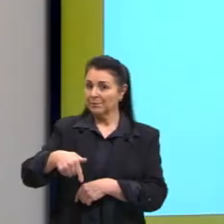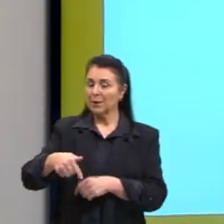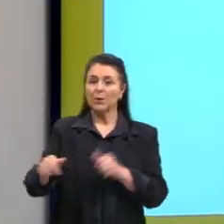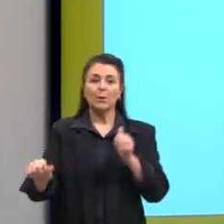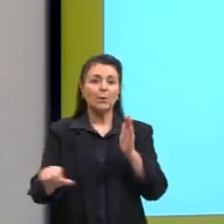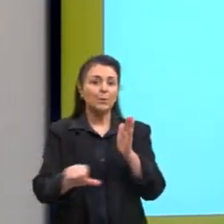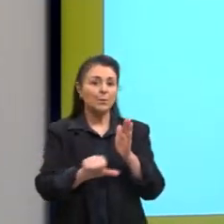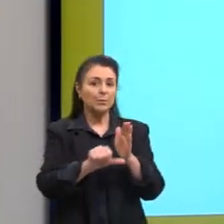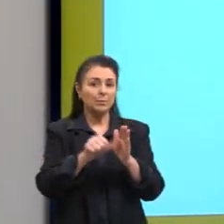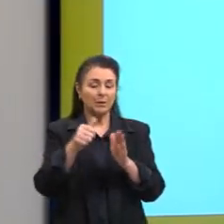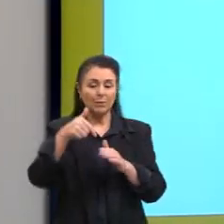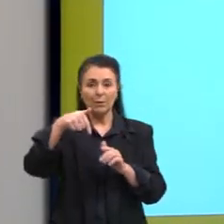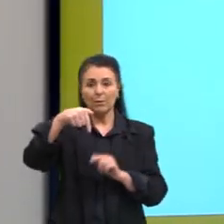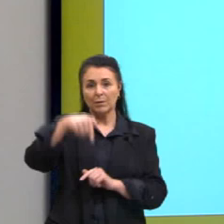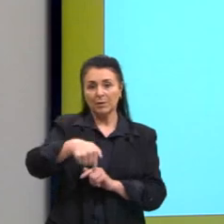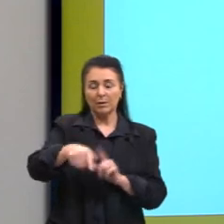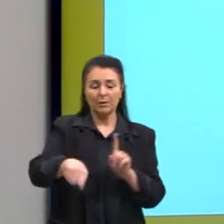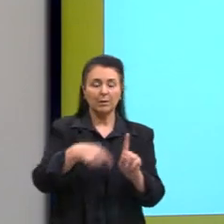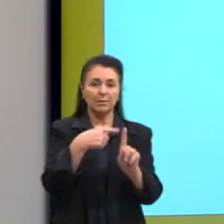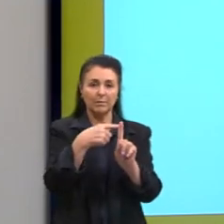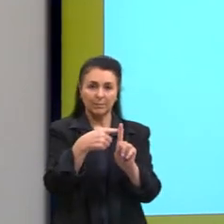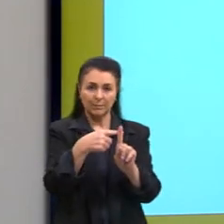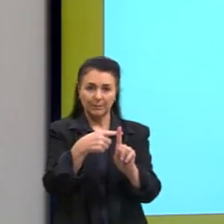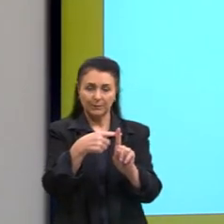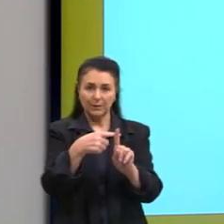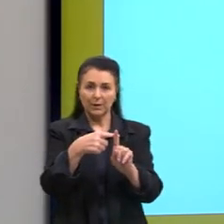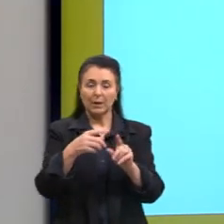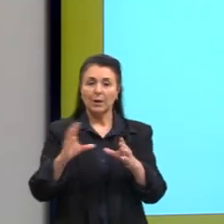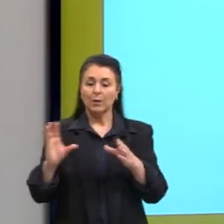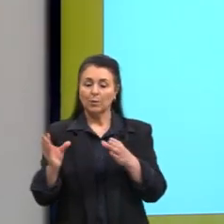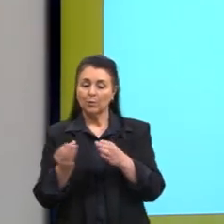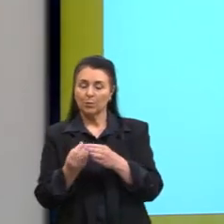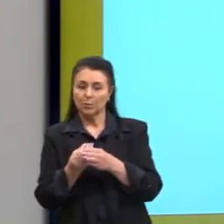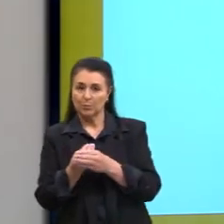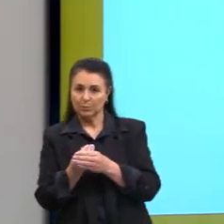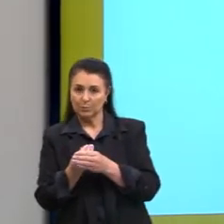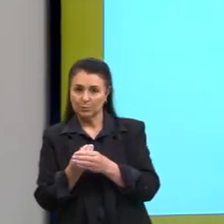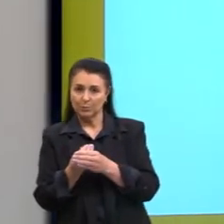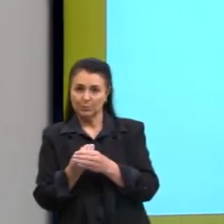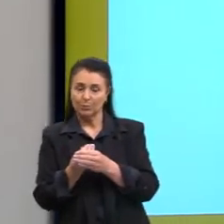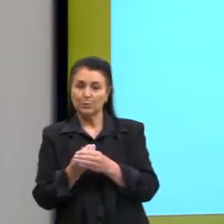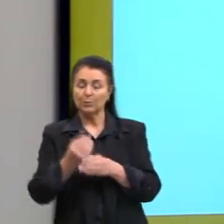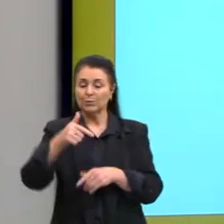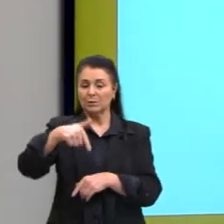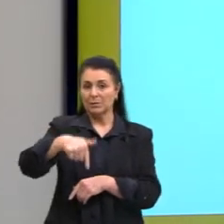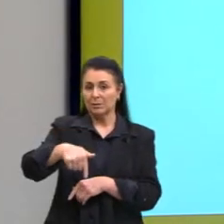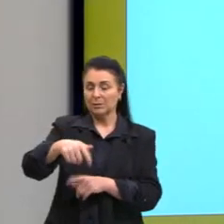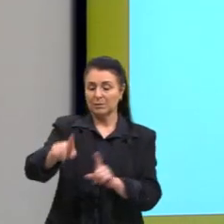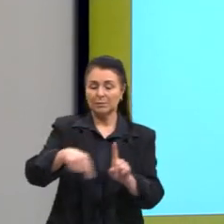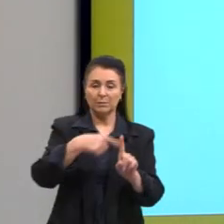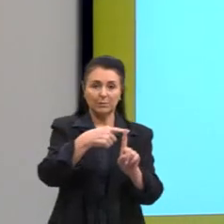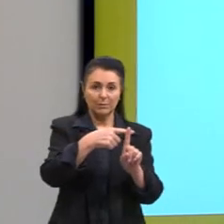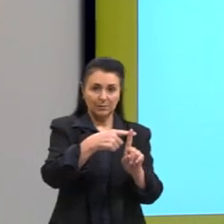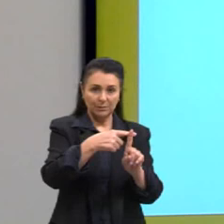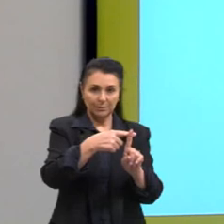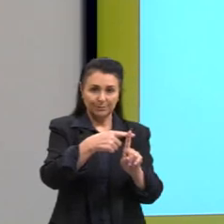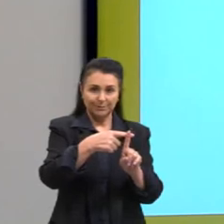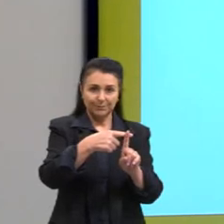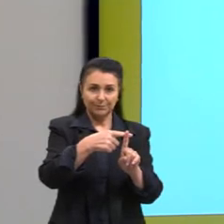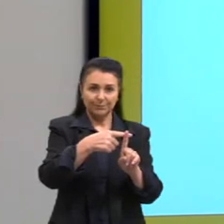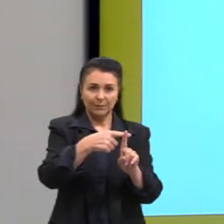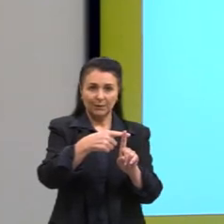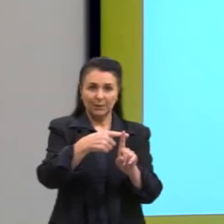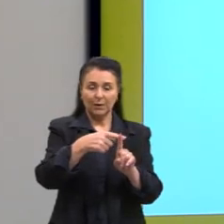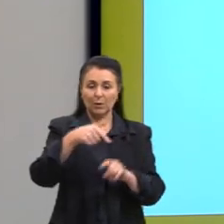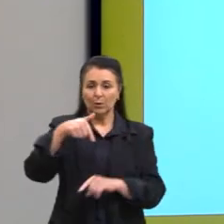aqui é o Q+. Esse Q+, é o conjunto dos números racionais positivos. Esse Q